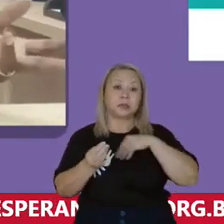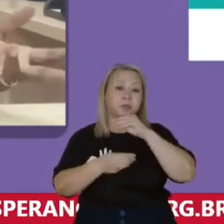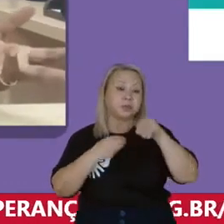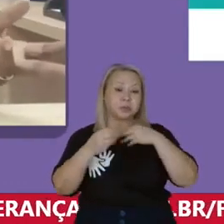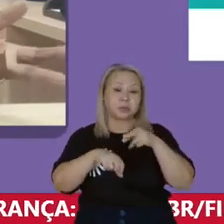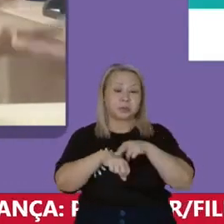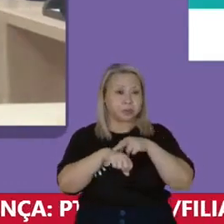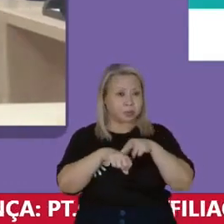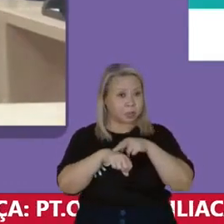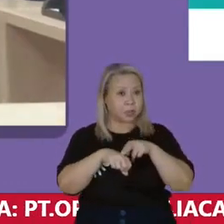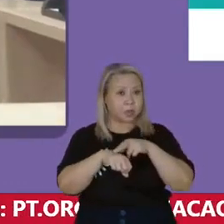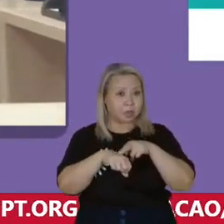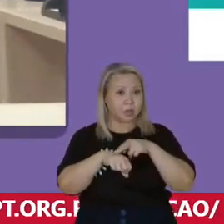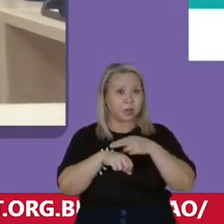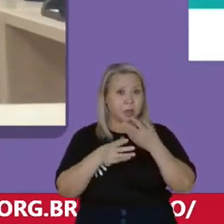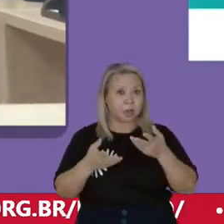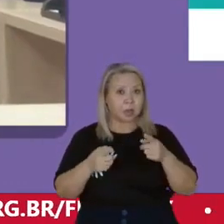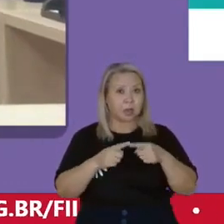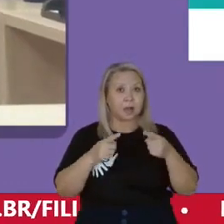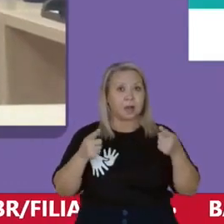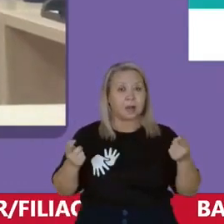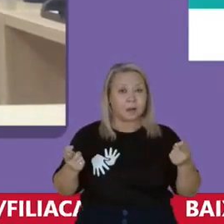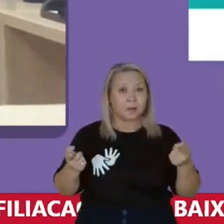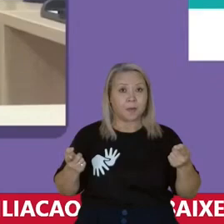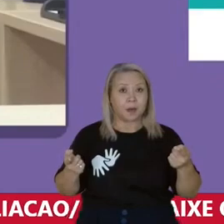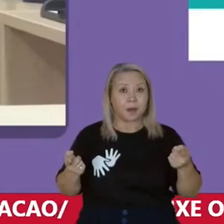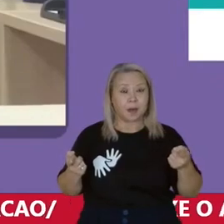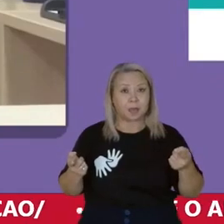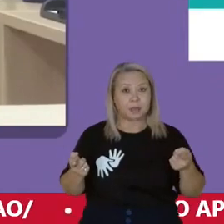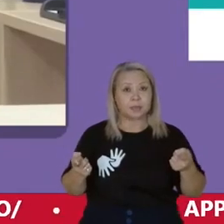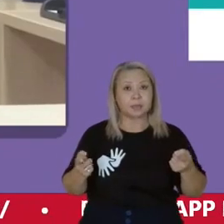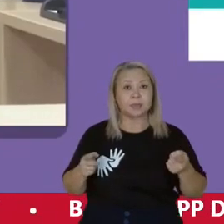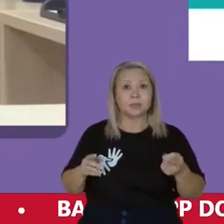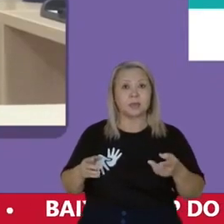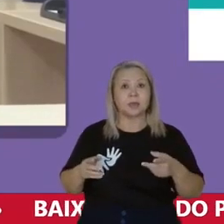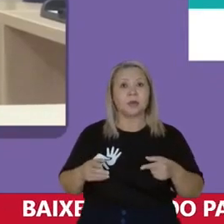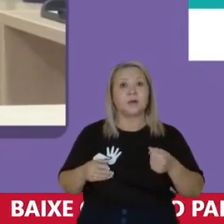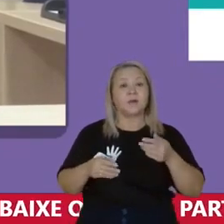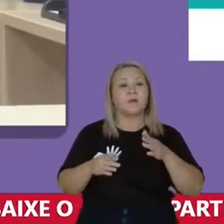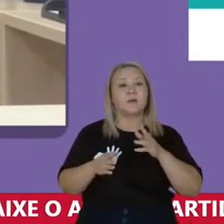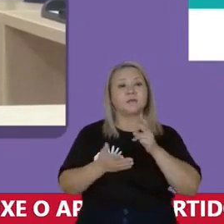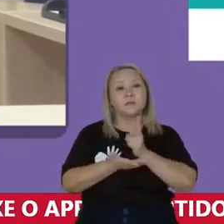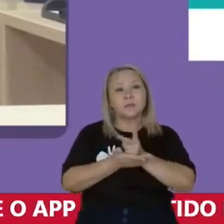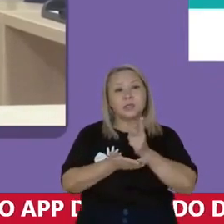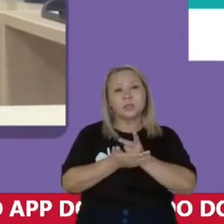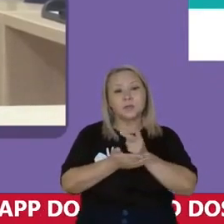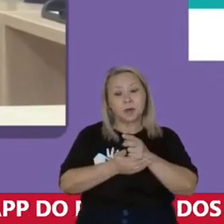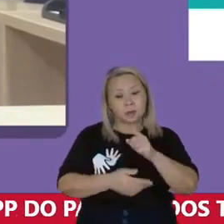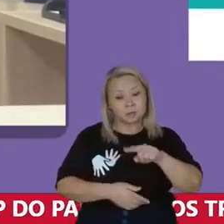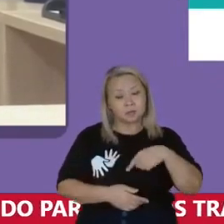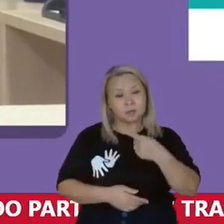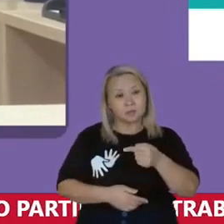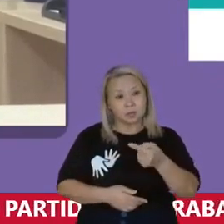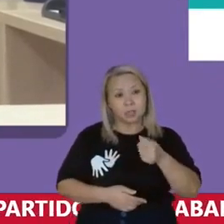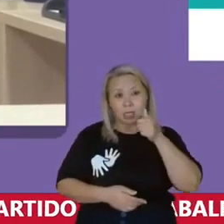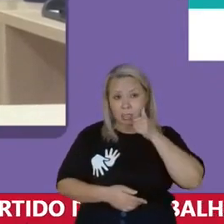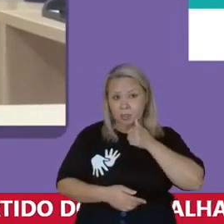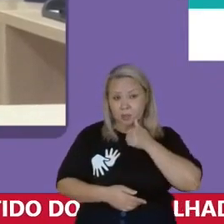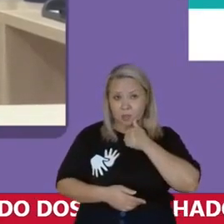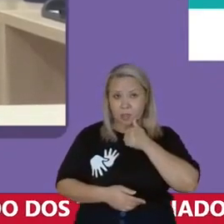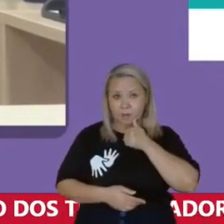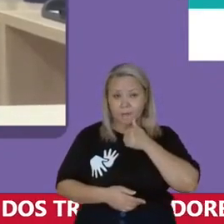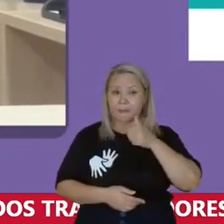raças Mas as culturas foram preservadas através dessas mulheres As